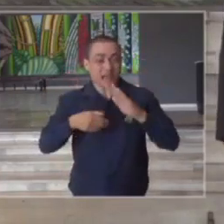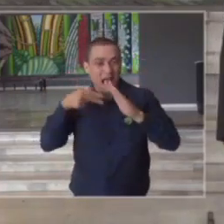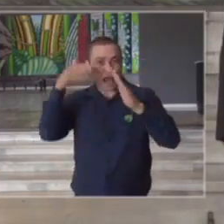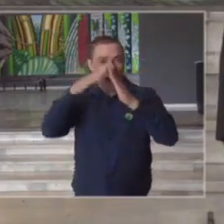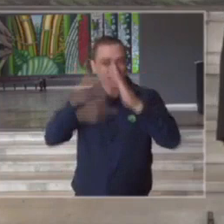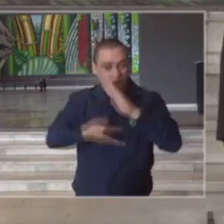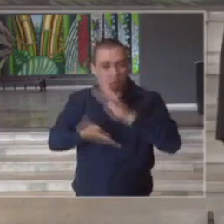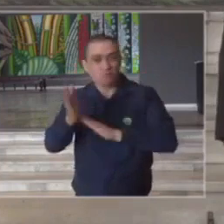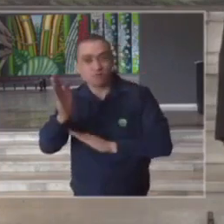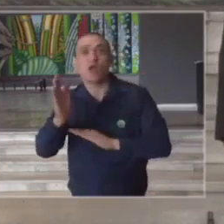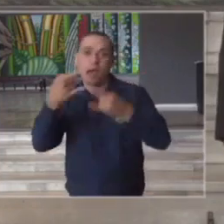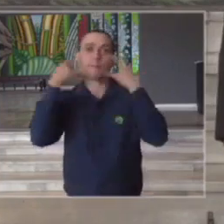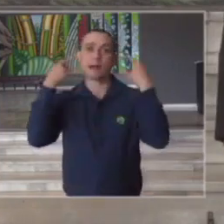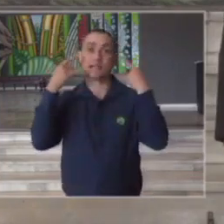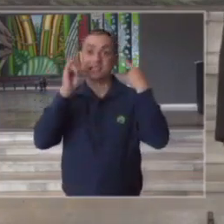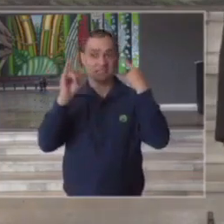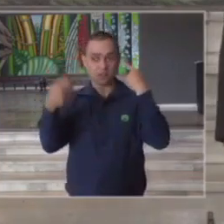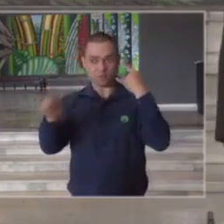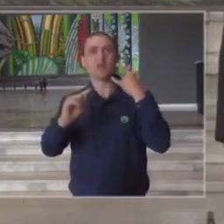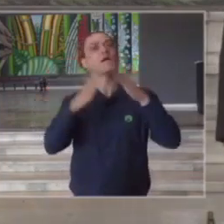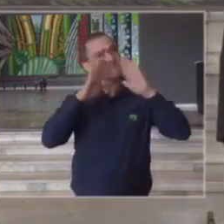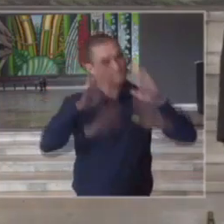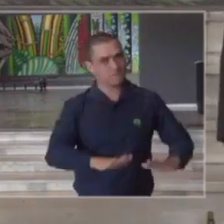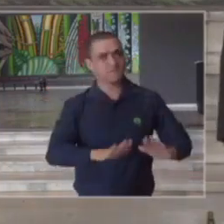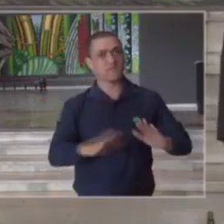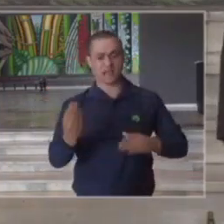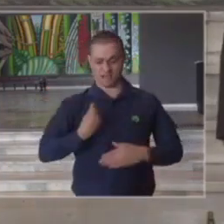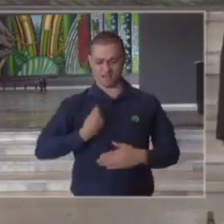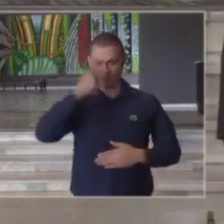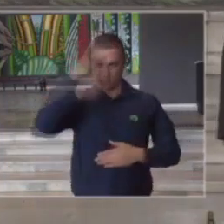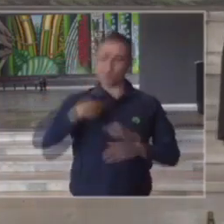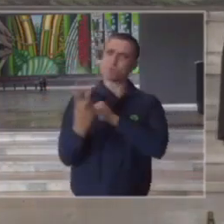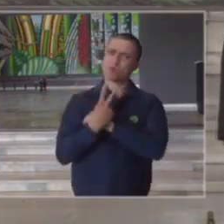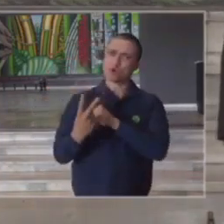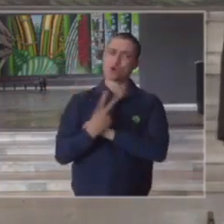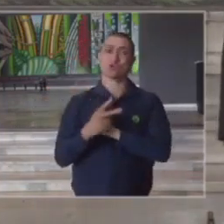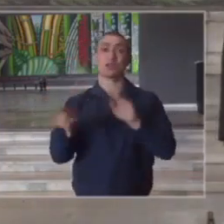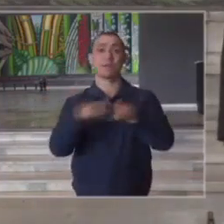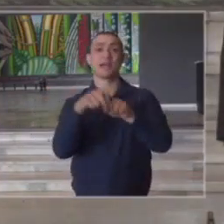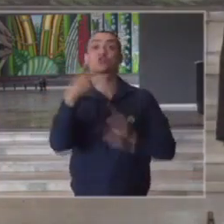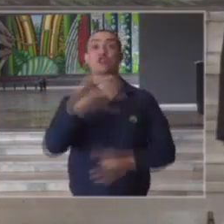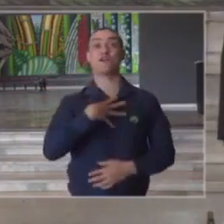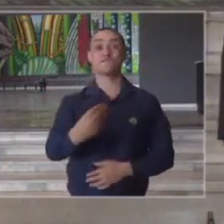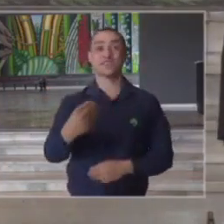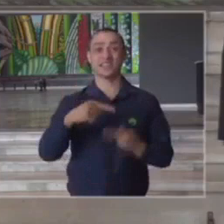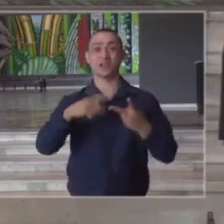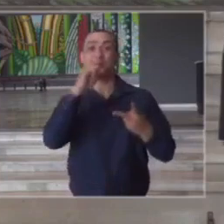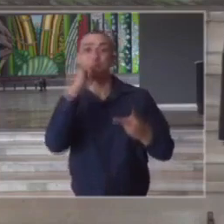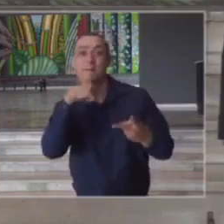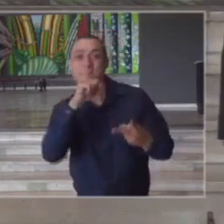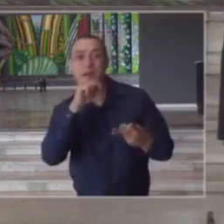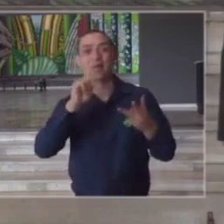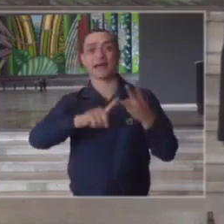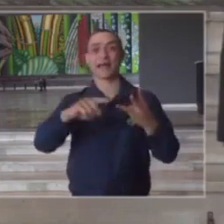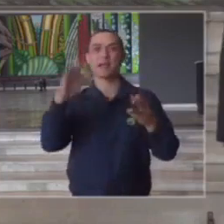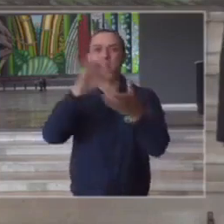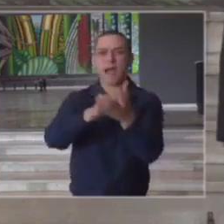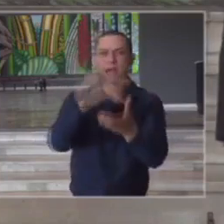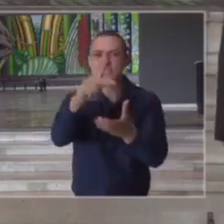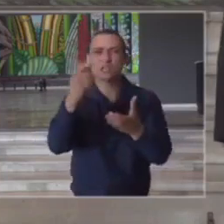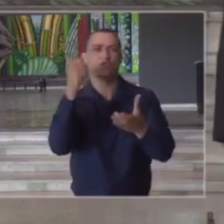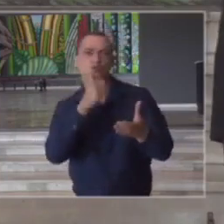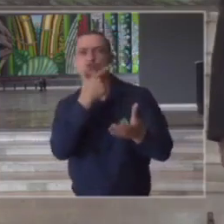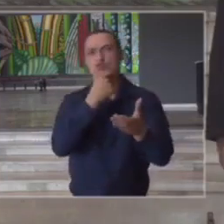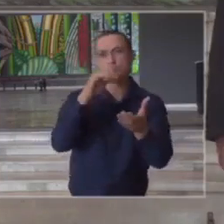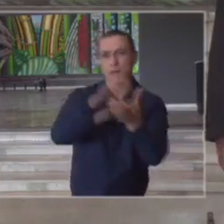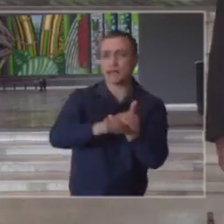fora disso permaneçam em casa protejam as suas vidas as vidas dos seus filhos dos seus pais dos seus maridos das suas